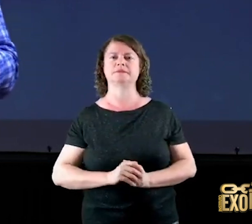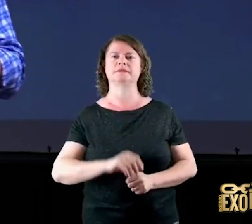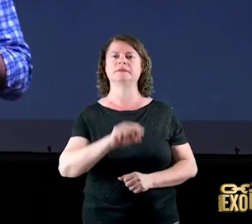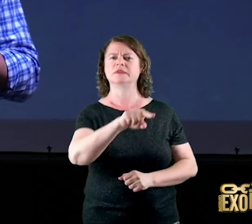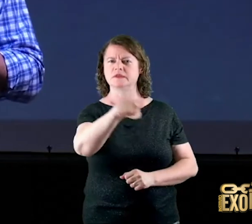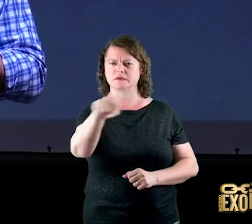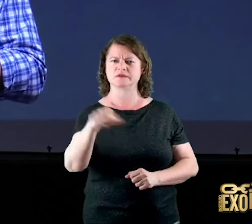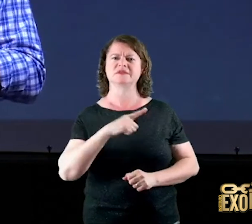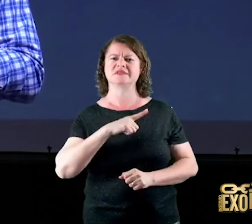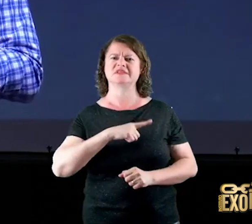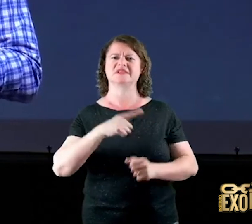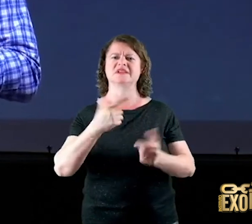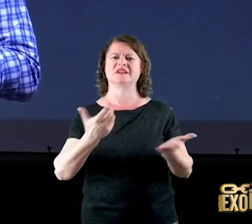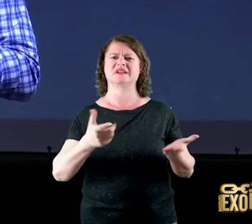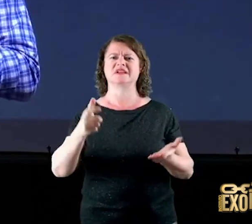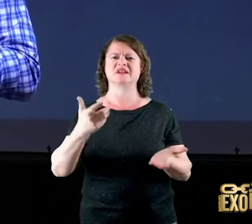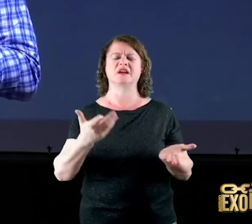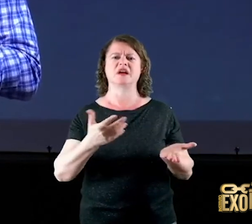problemáticos